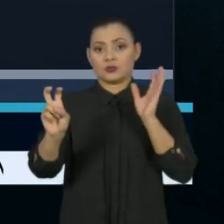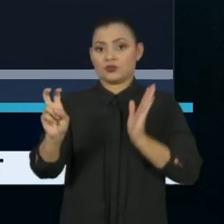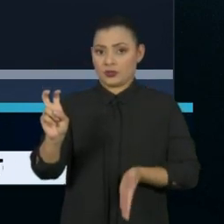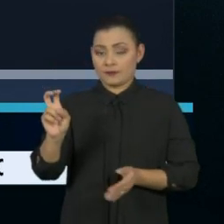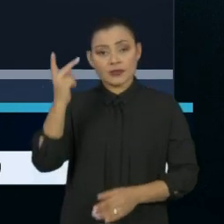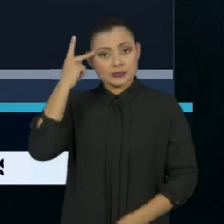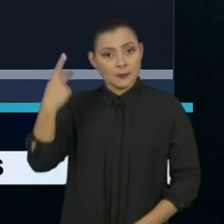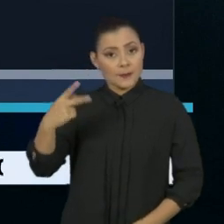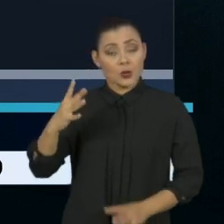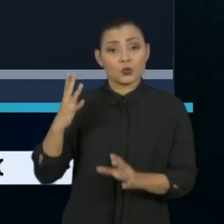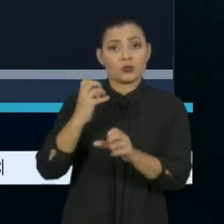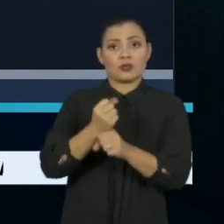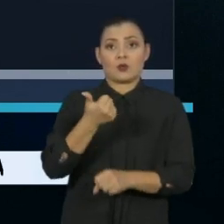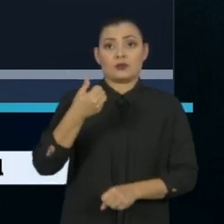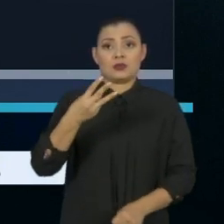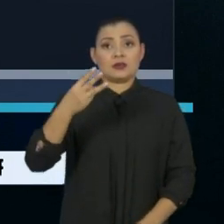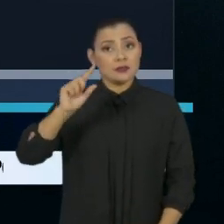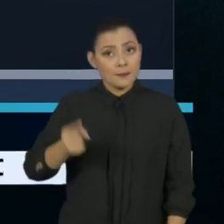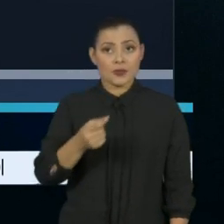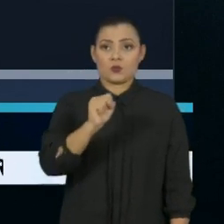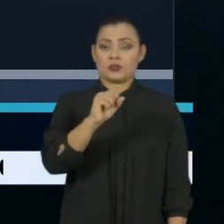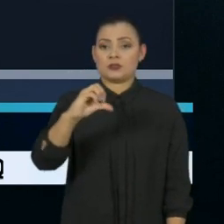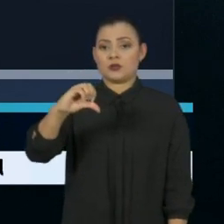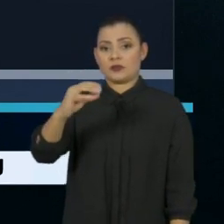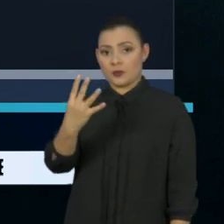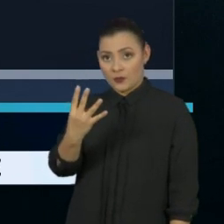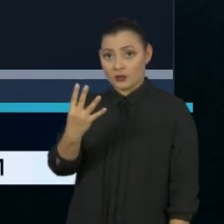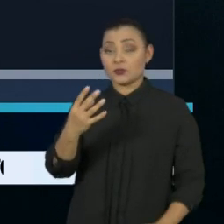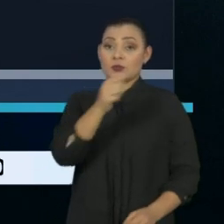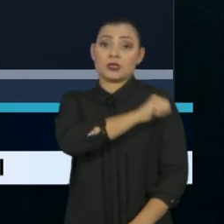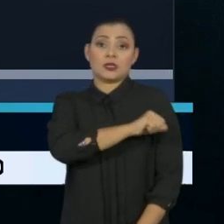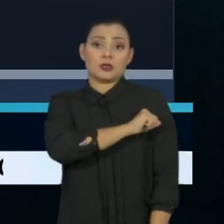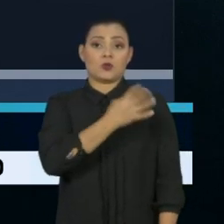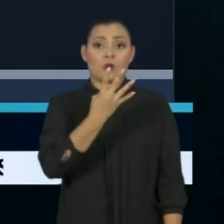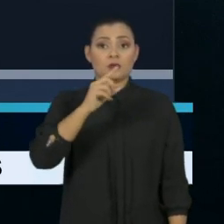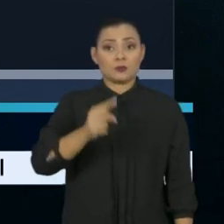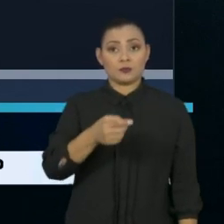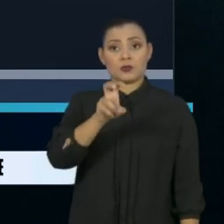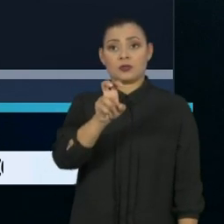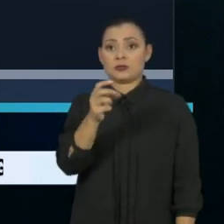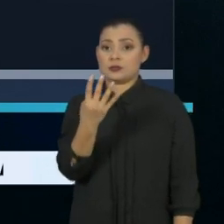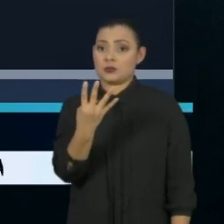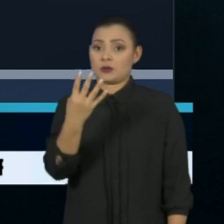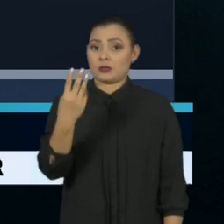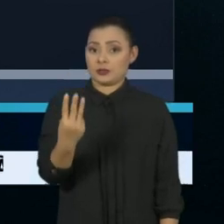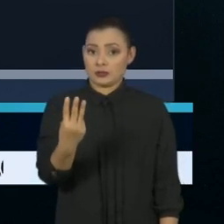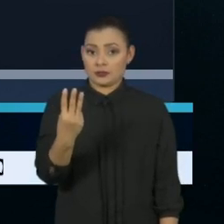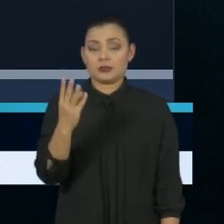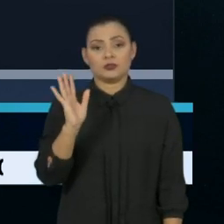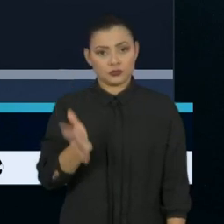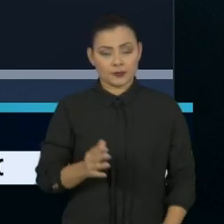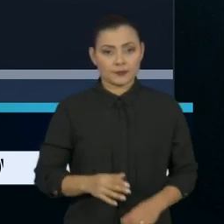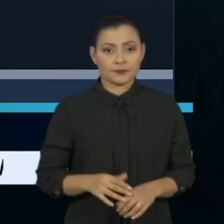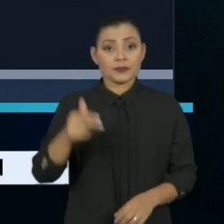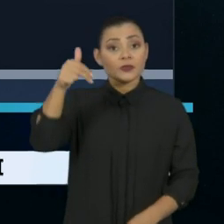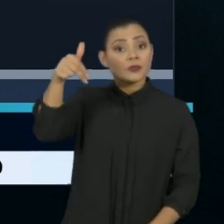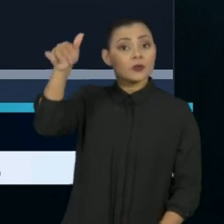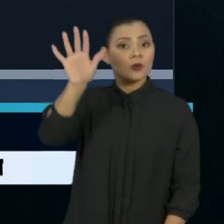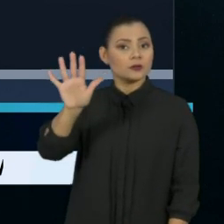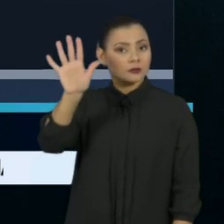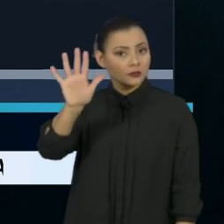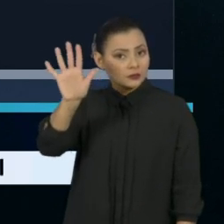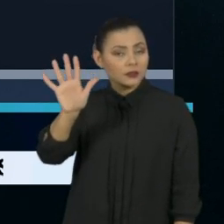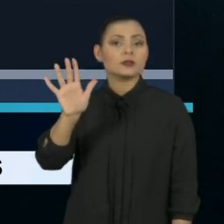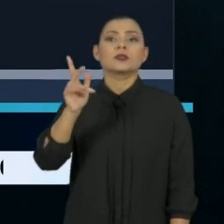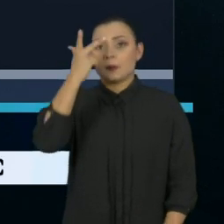São Paulo soma 13.894 e o Rio 4.543. Na região nordeste, os